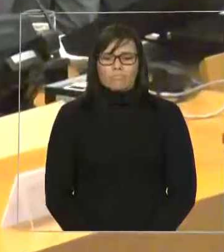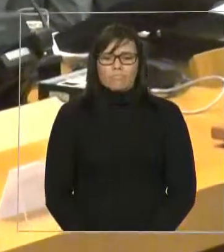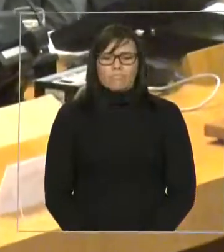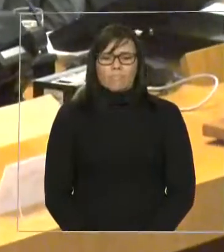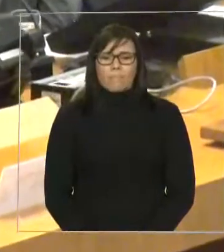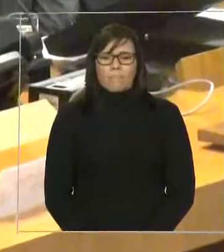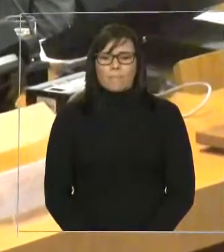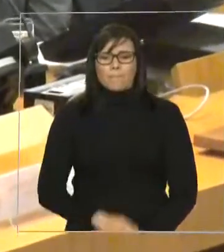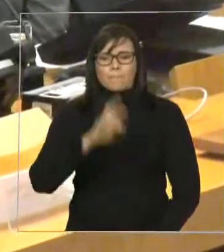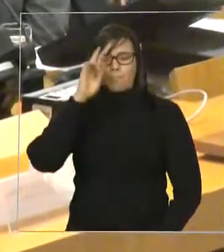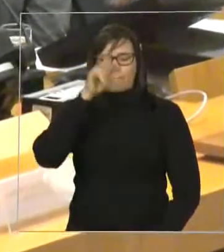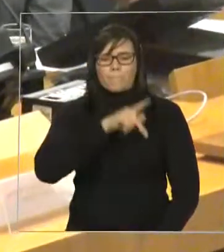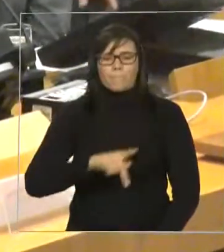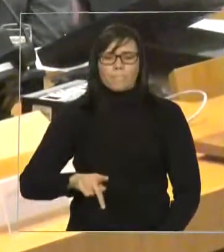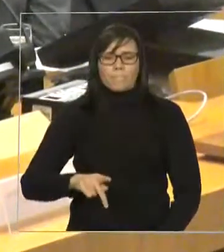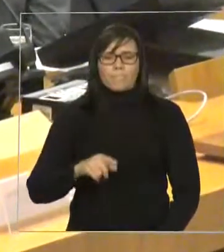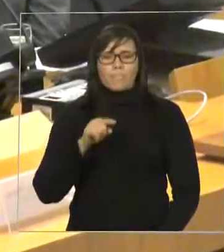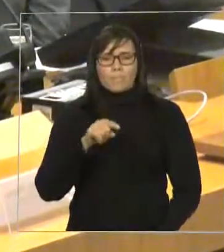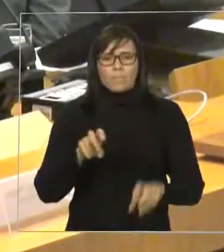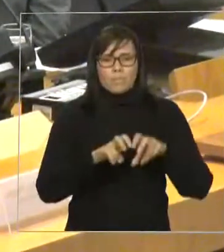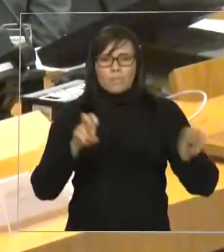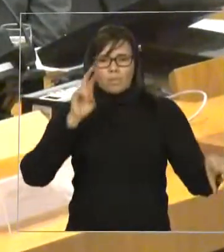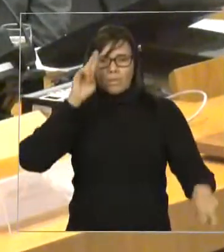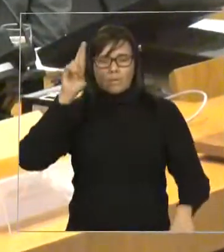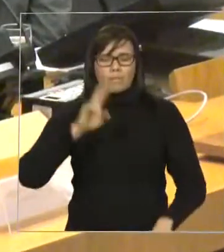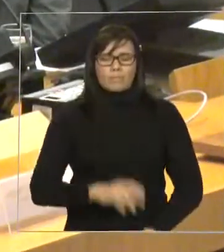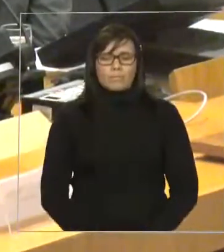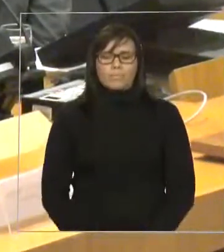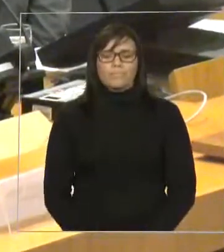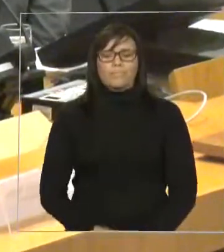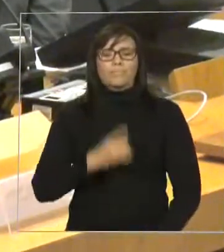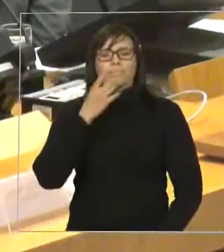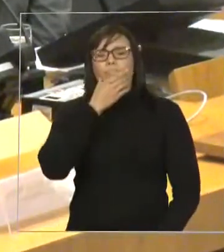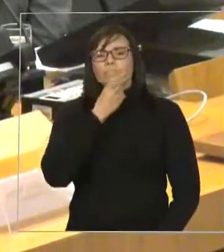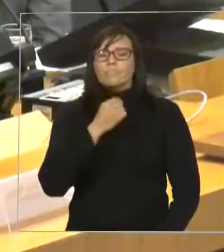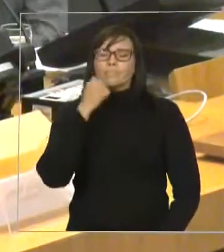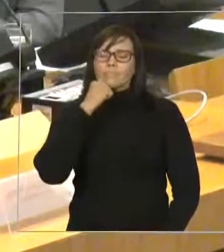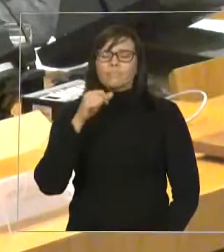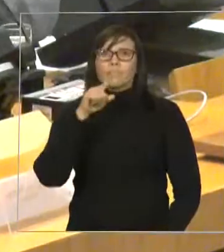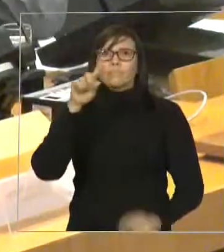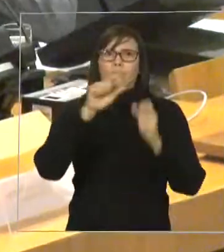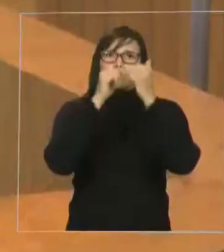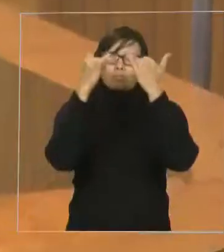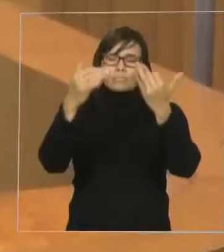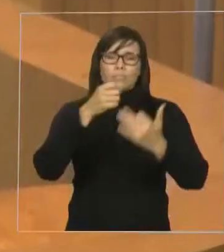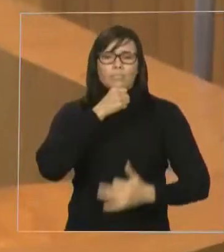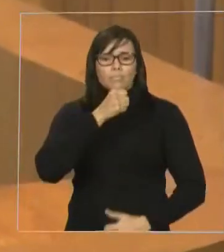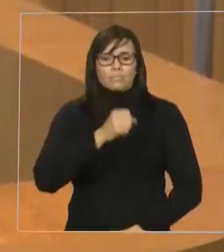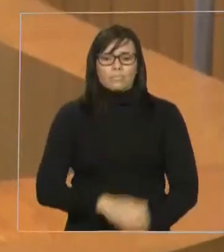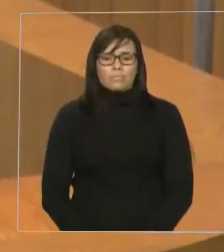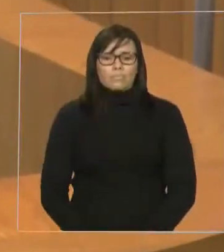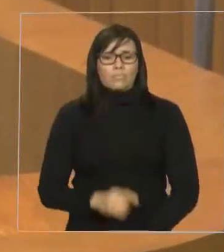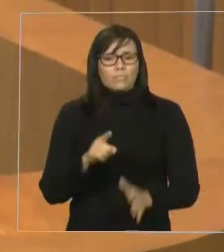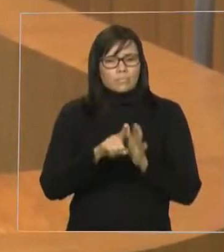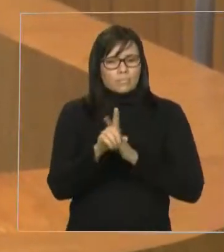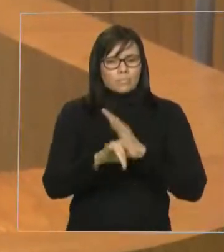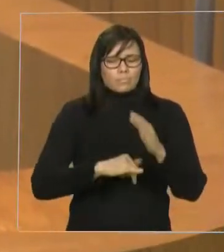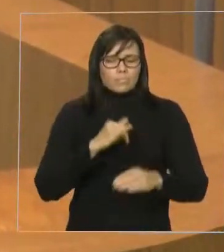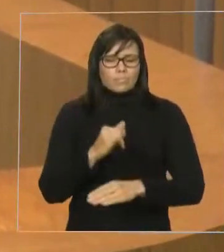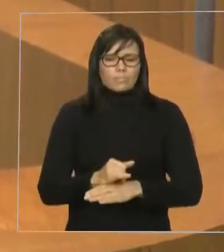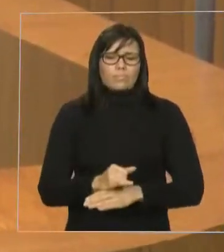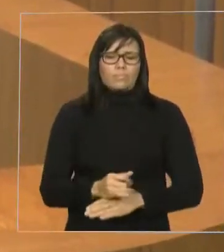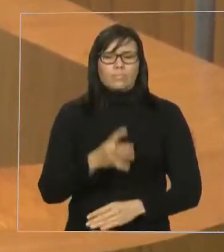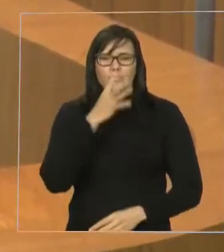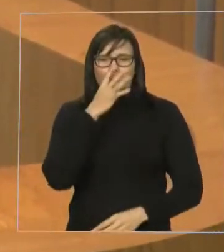Senhor Presidente, demais membros da mesa, senhores e senhores deputados, galeria, imprensa, internautas que nos acompanham através da TV